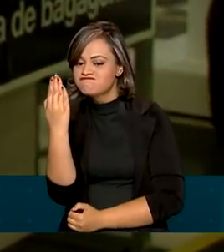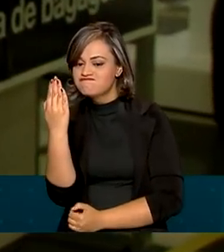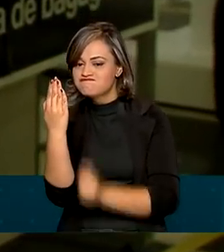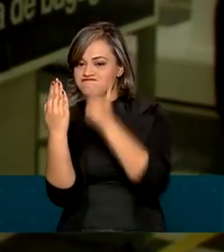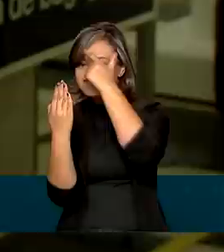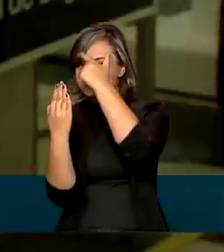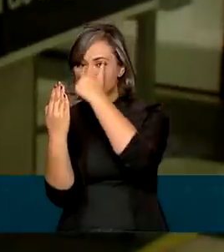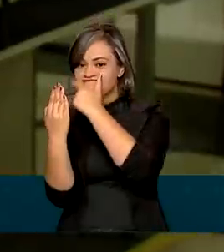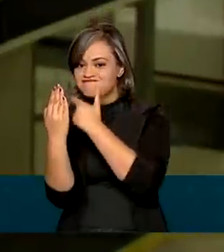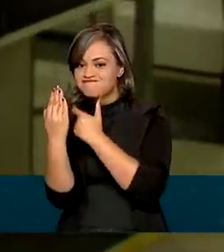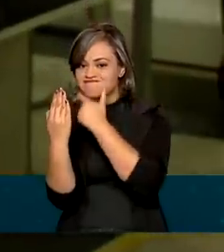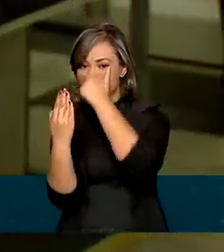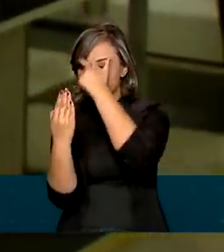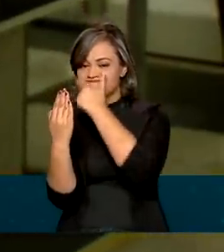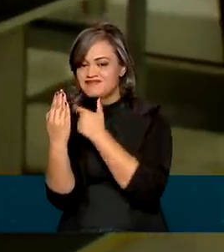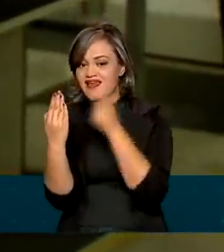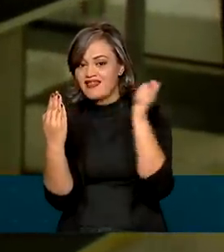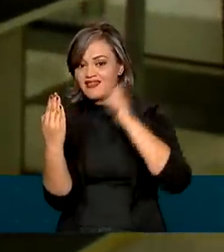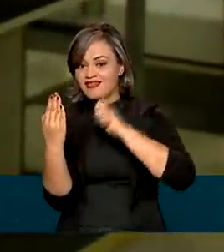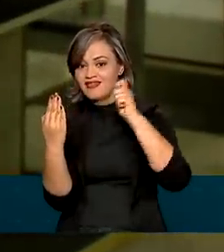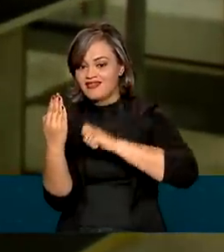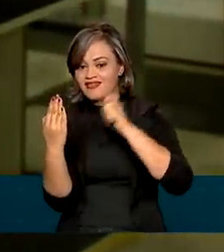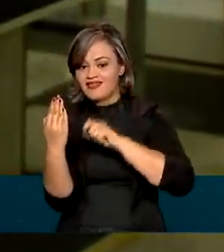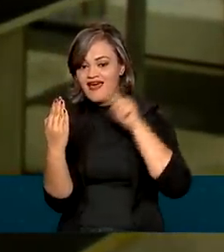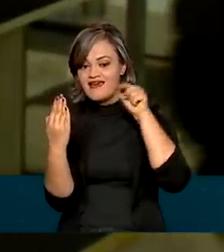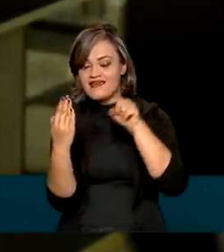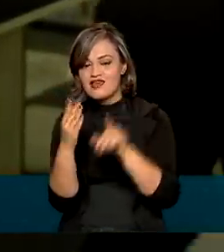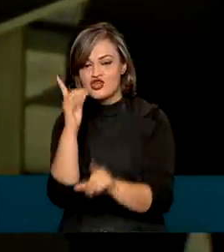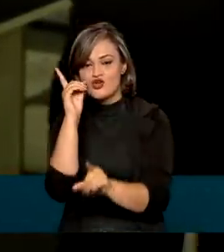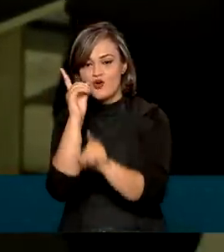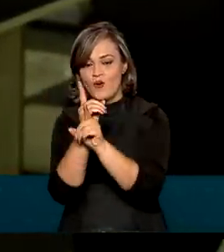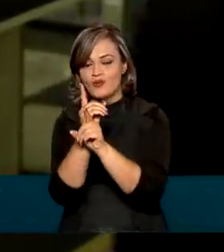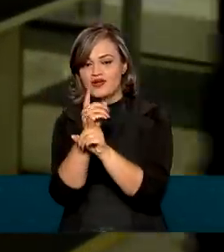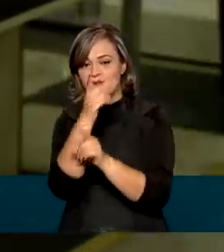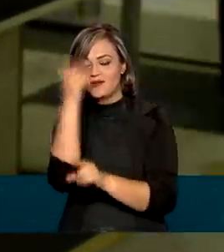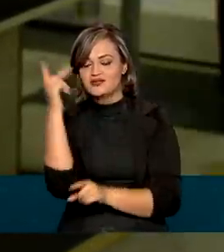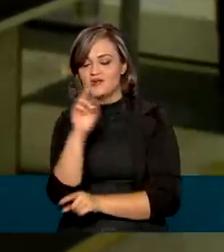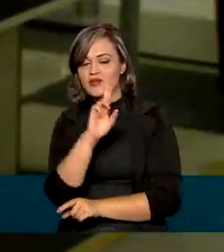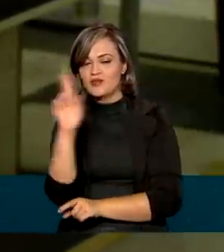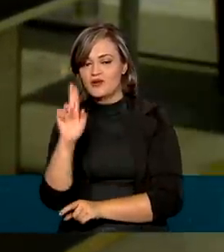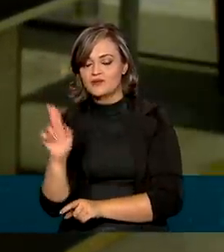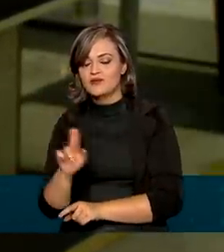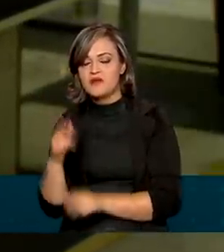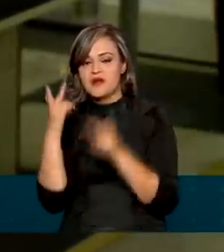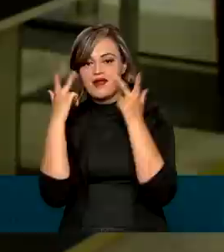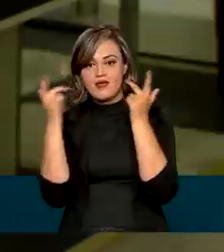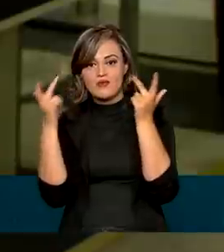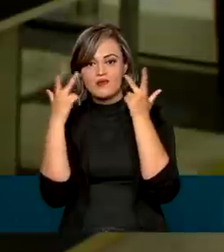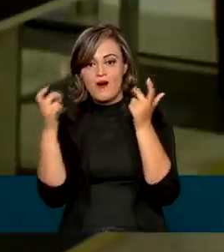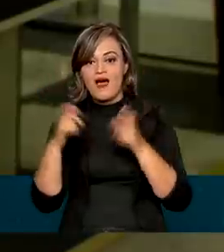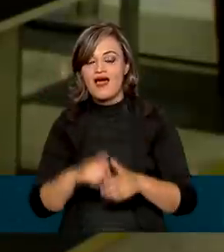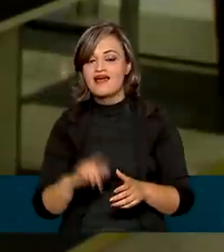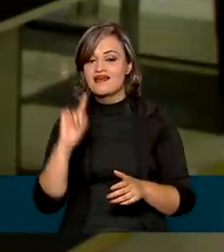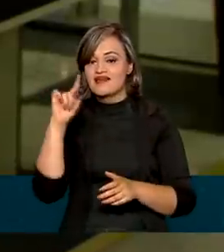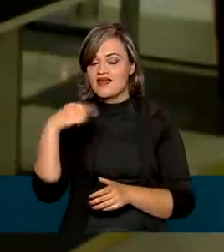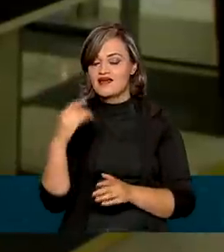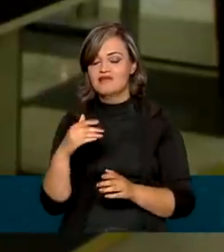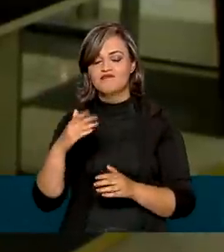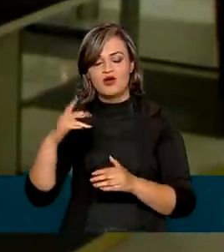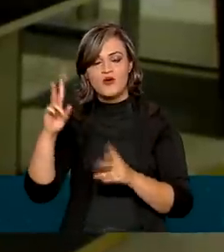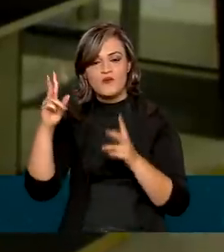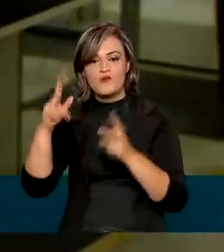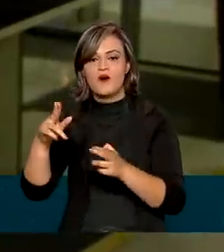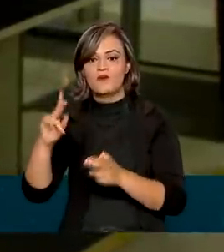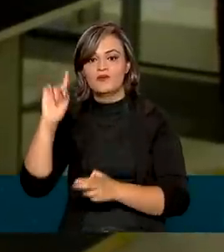um leitor de biometria facial. O sistema identifica o passageiro automaticamente. E o mesmo processo